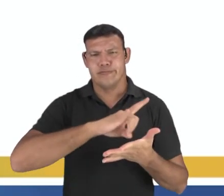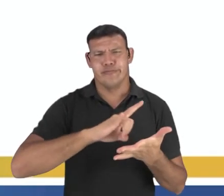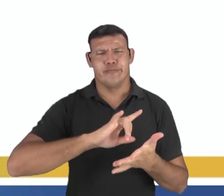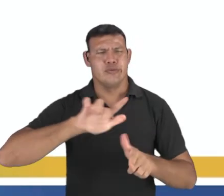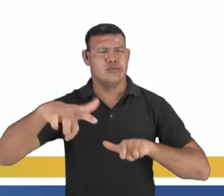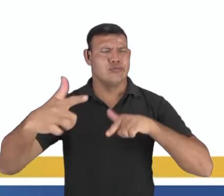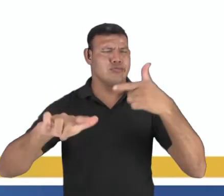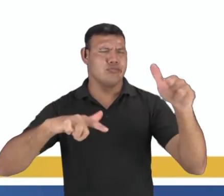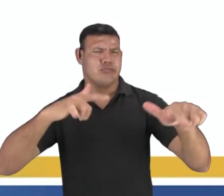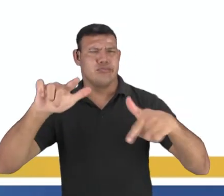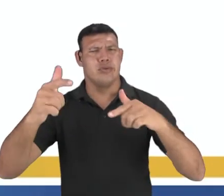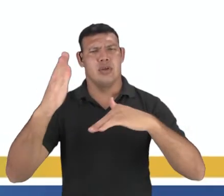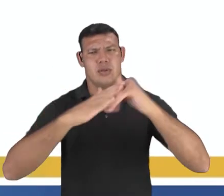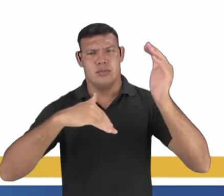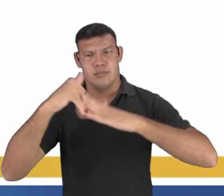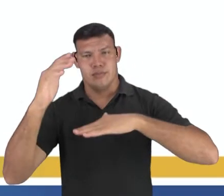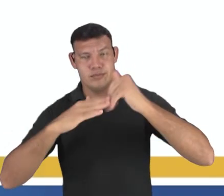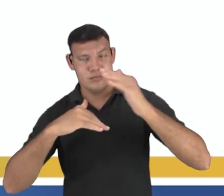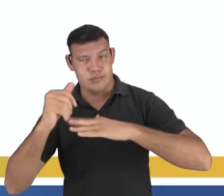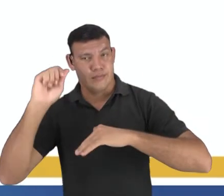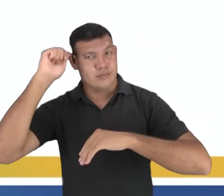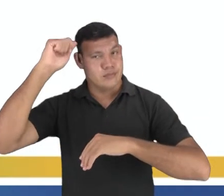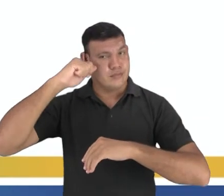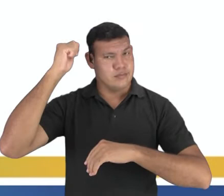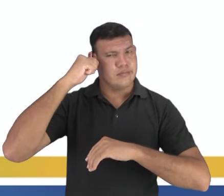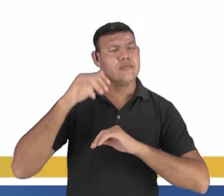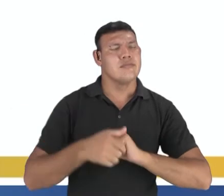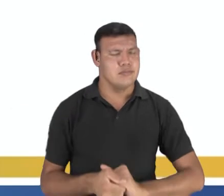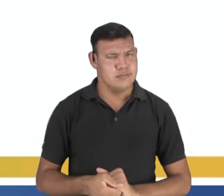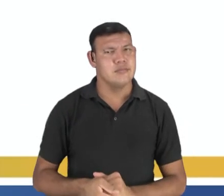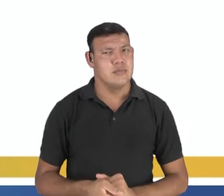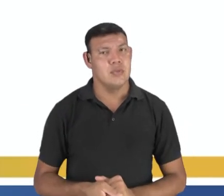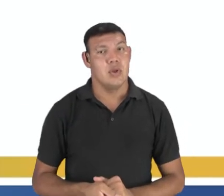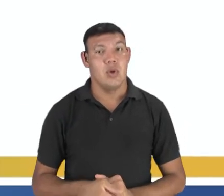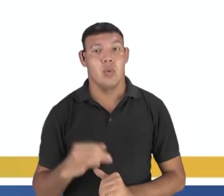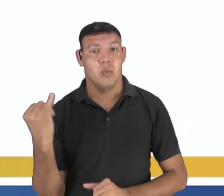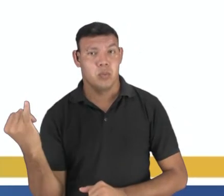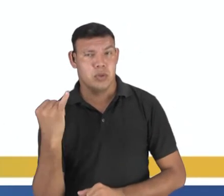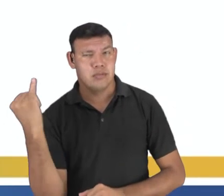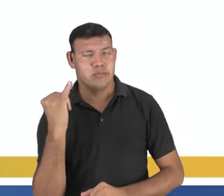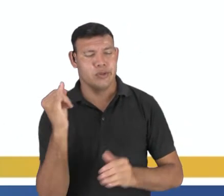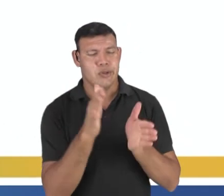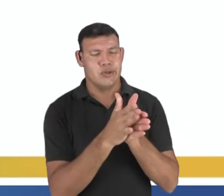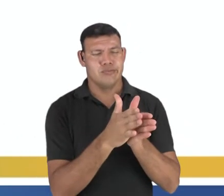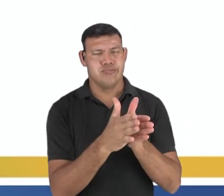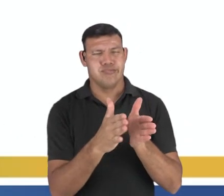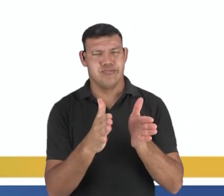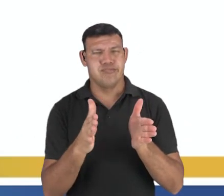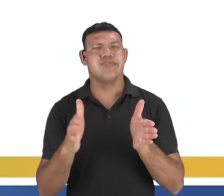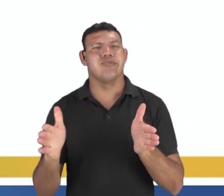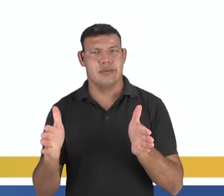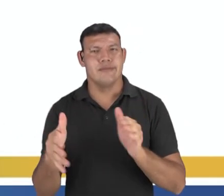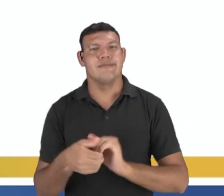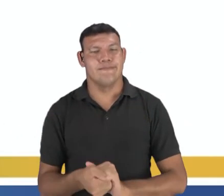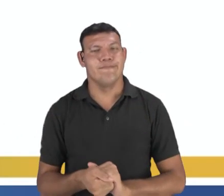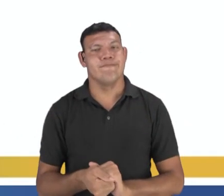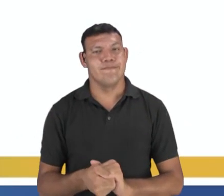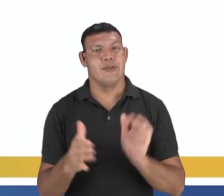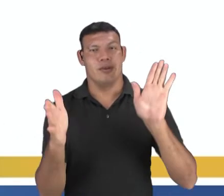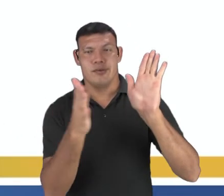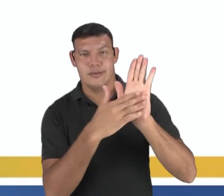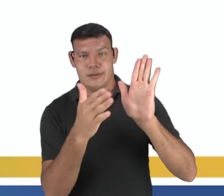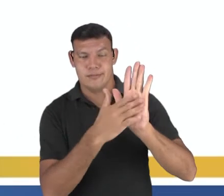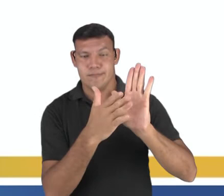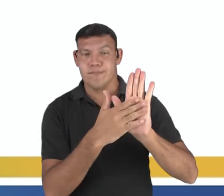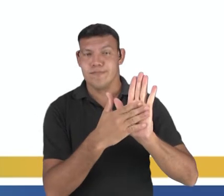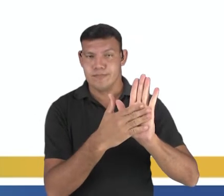designers e tantos outros tipos de profissão artística. Mas uma coisa parece ser constante ao longo de todo esse